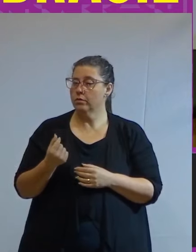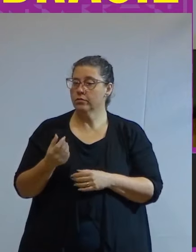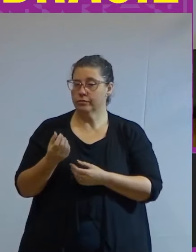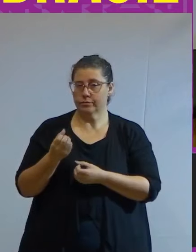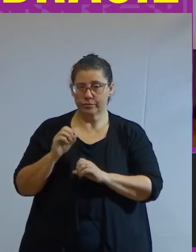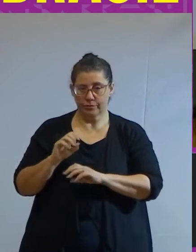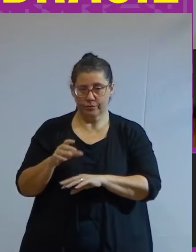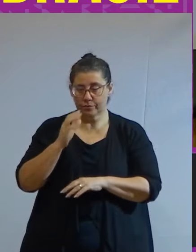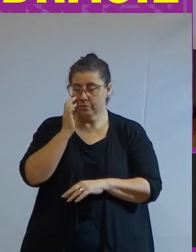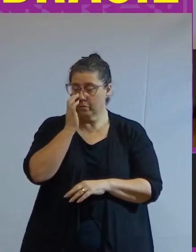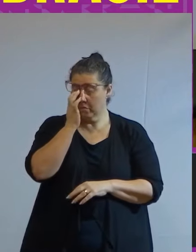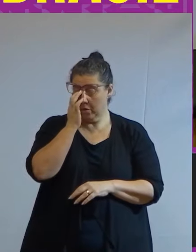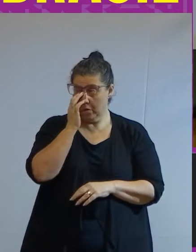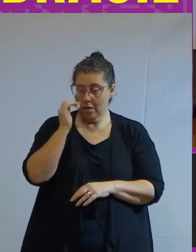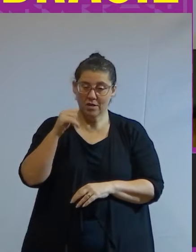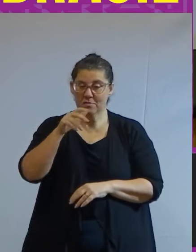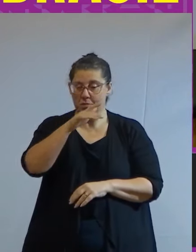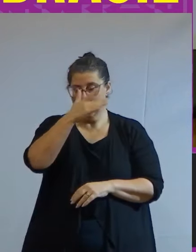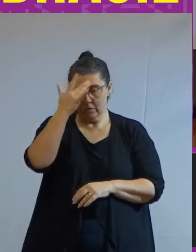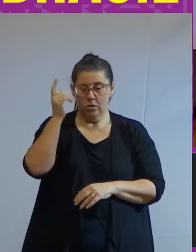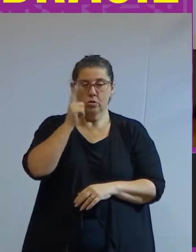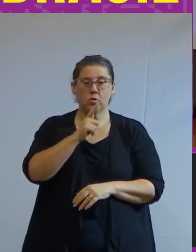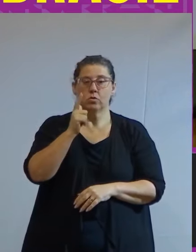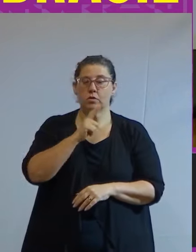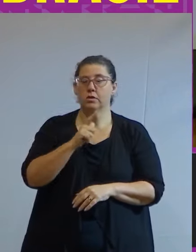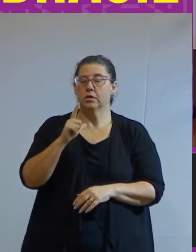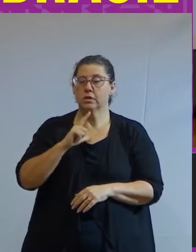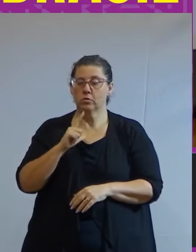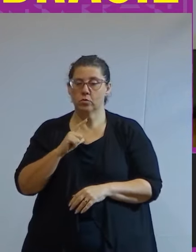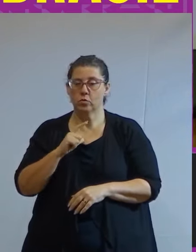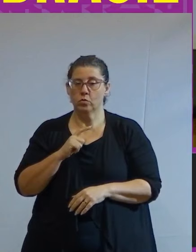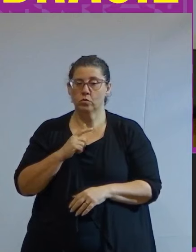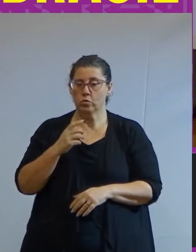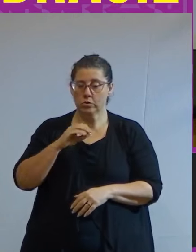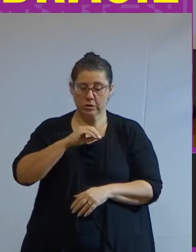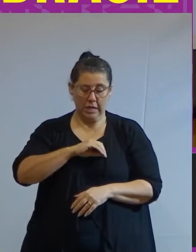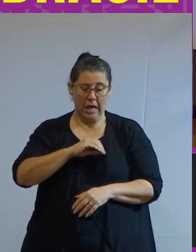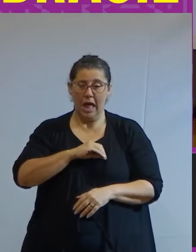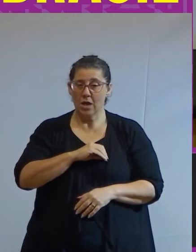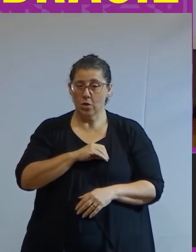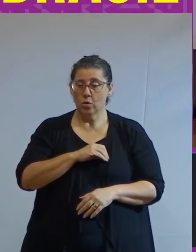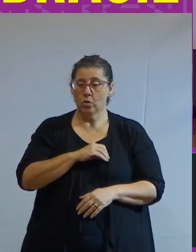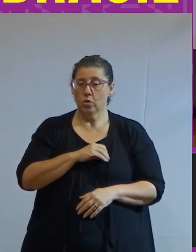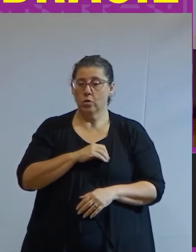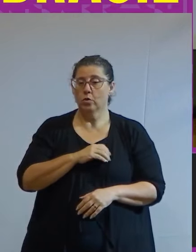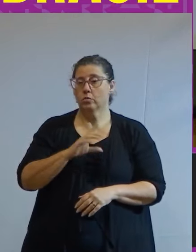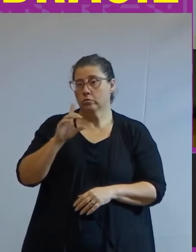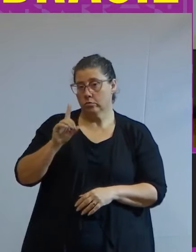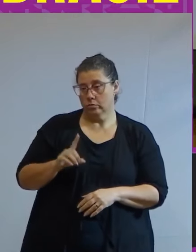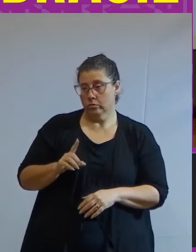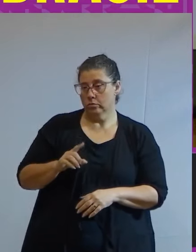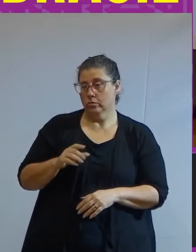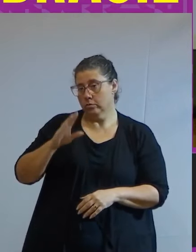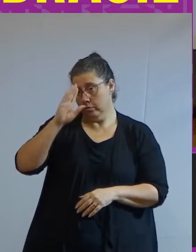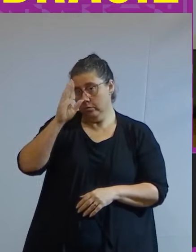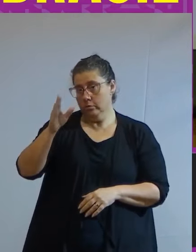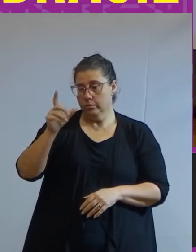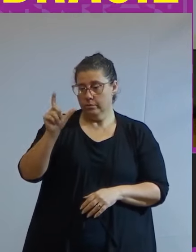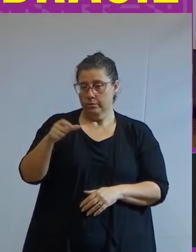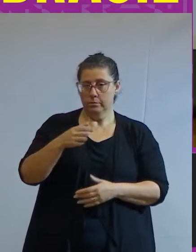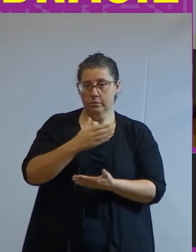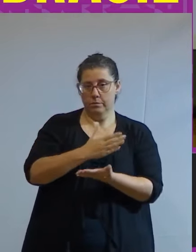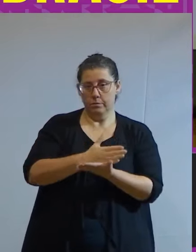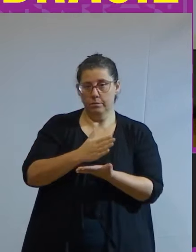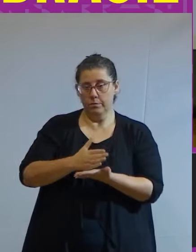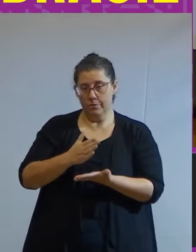pessoa não consegue ter um salário digno digno né e principalmente um cartão de crédito para fazer compras além de